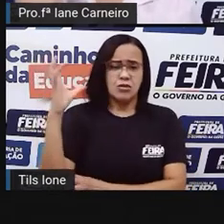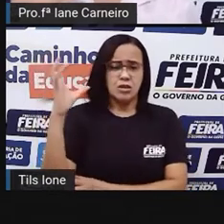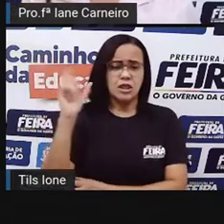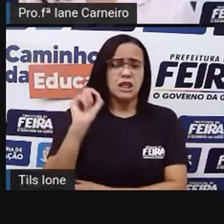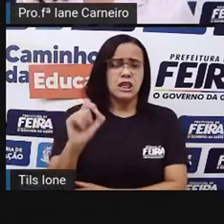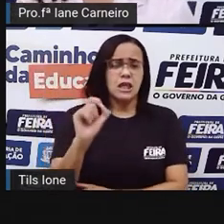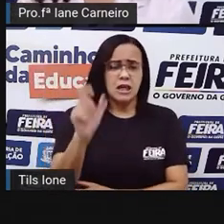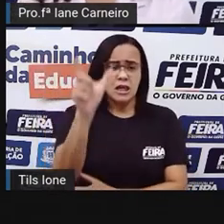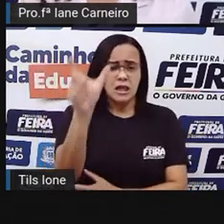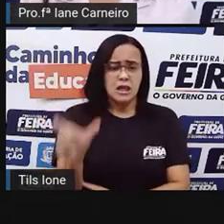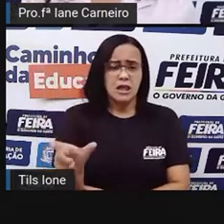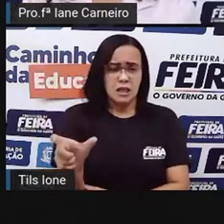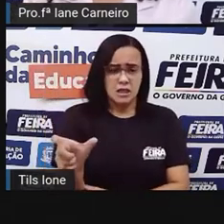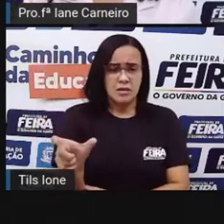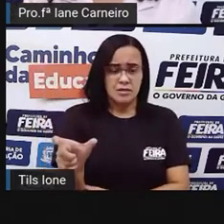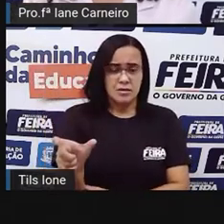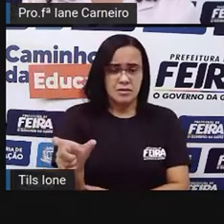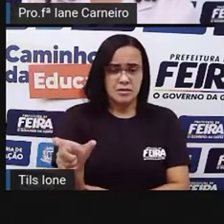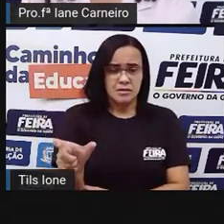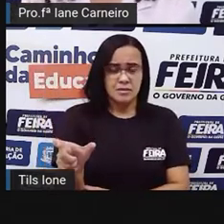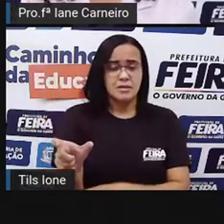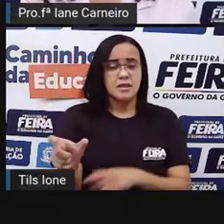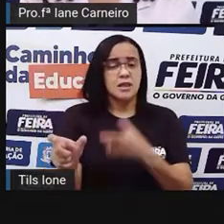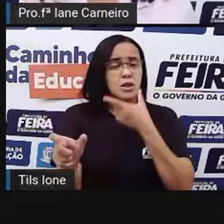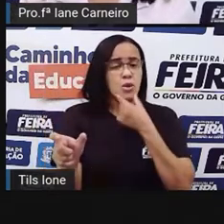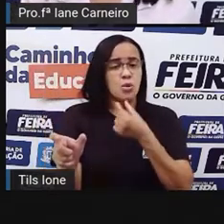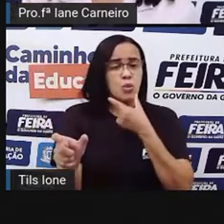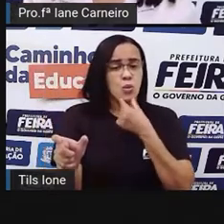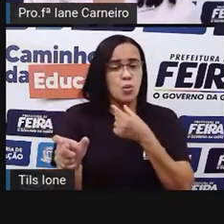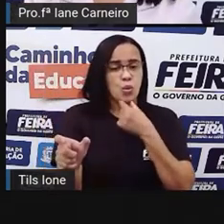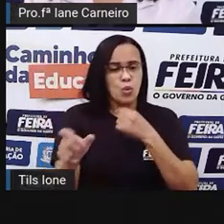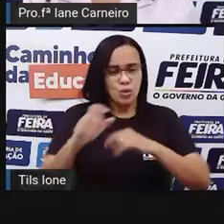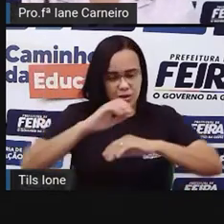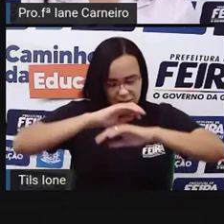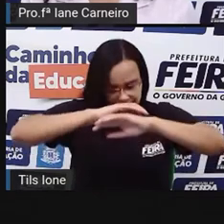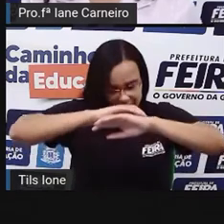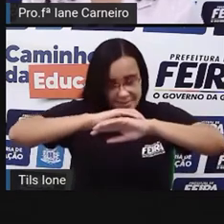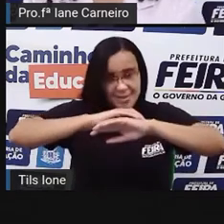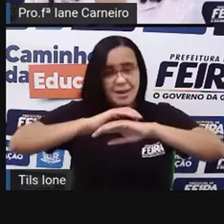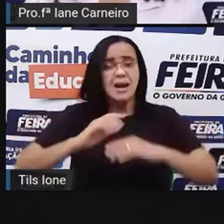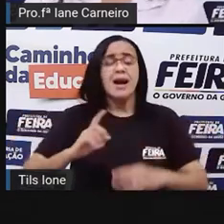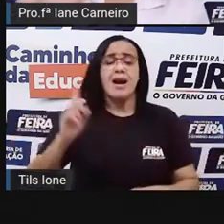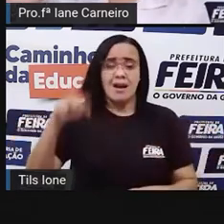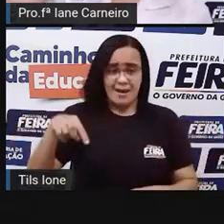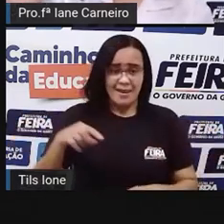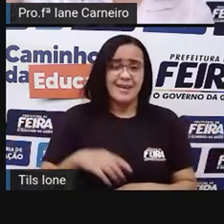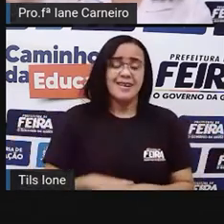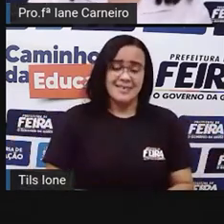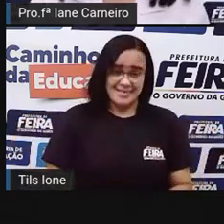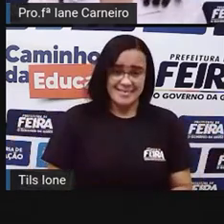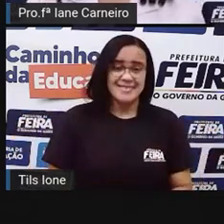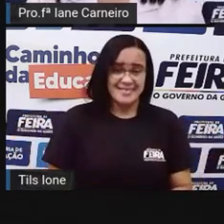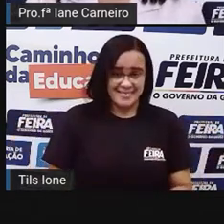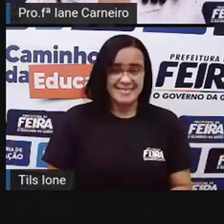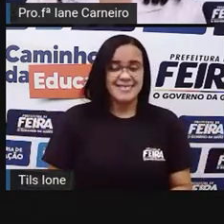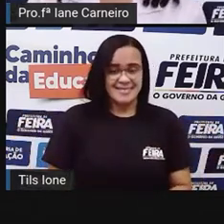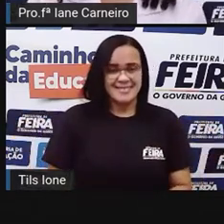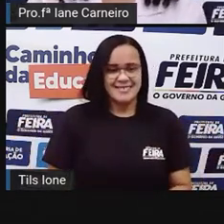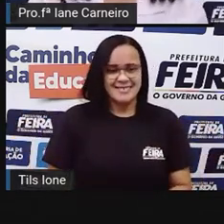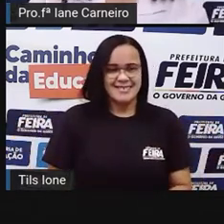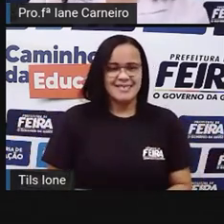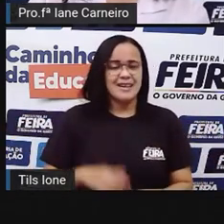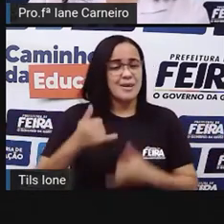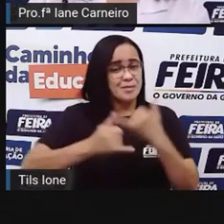está atrás da árvore? Nesse caso aqui, ó, é esse menininho que está escondendo o outro. Está brincando de esconde-esconde,